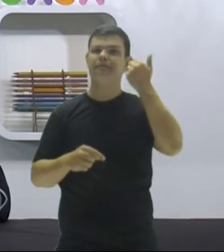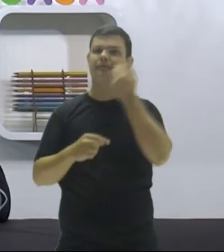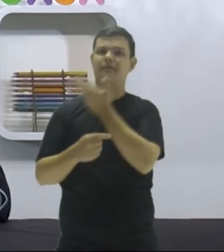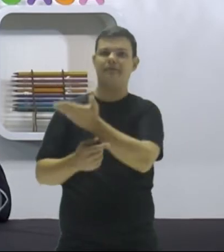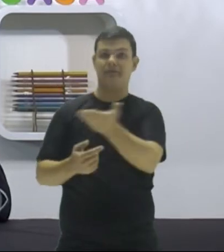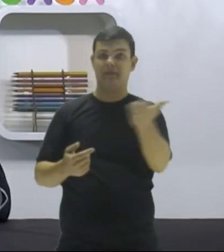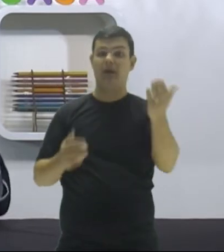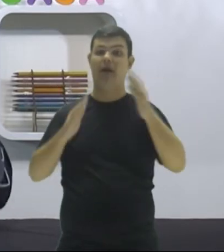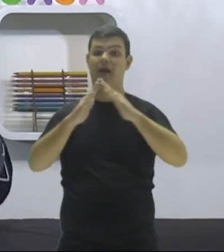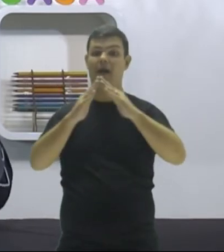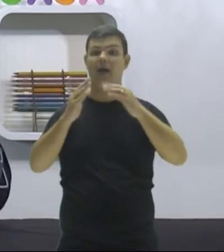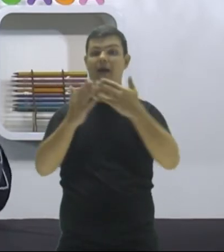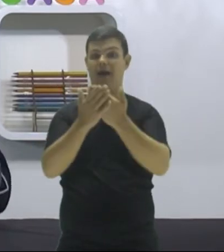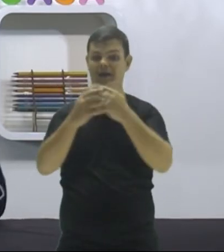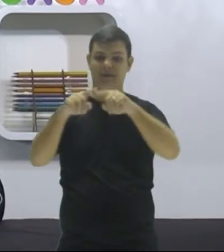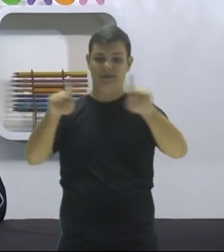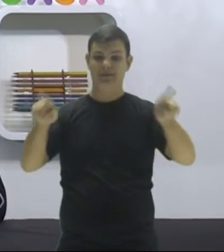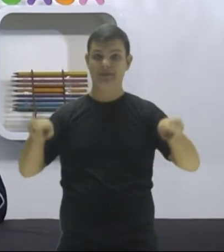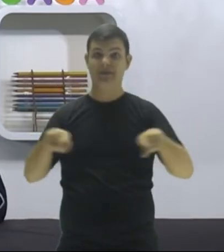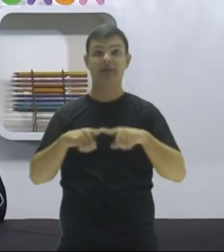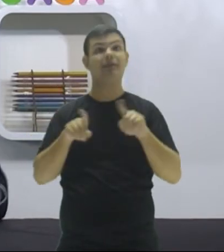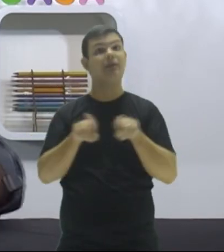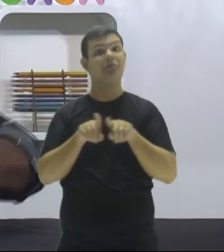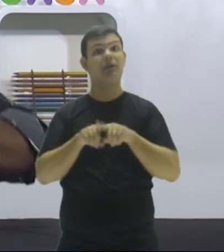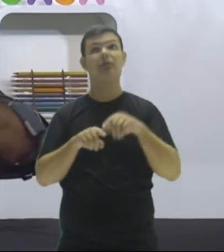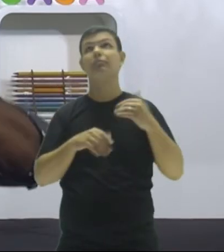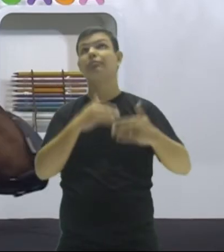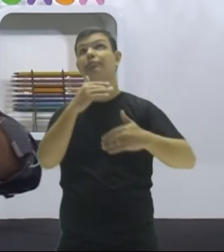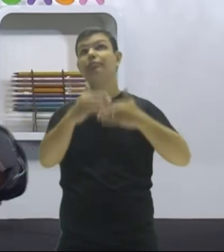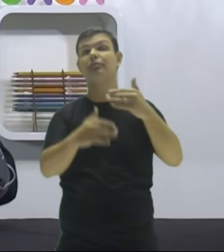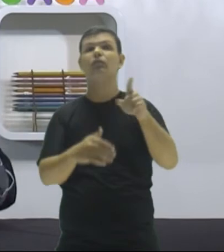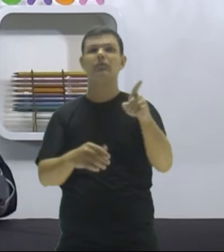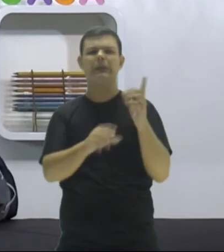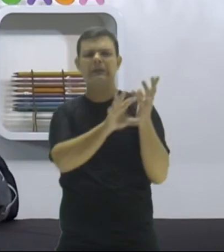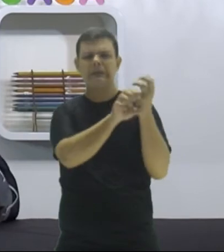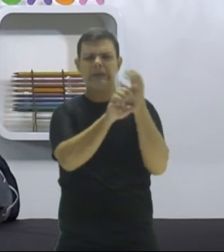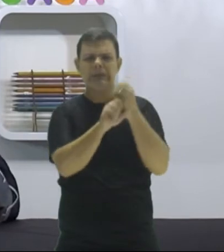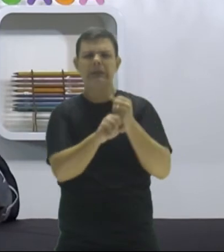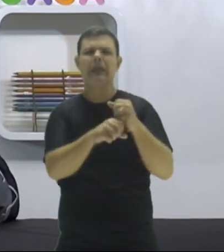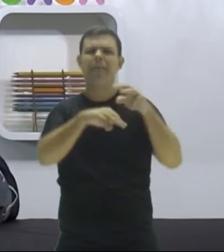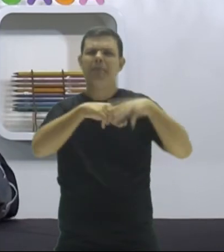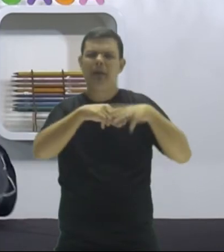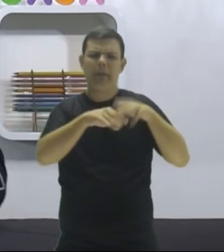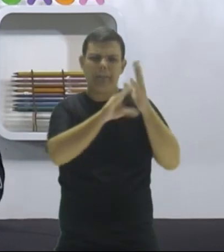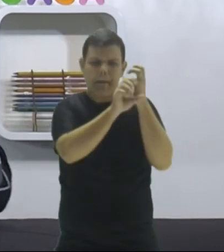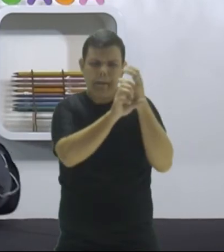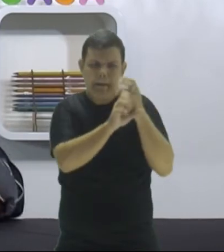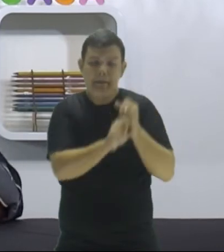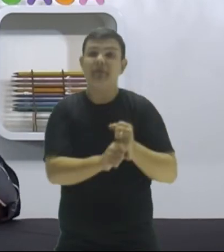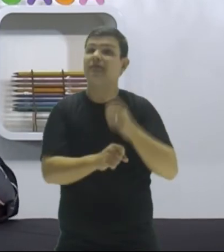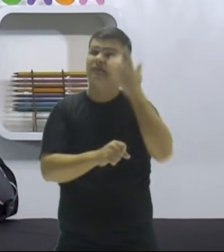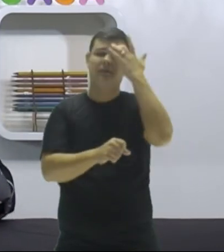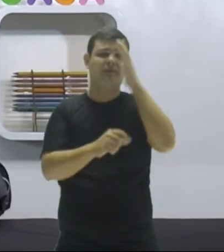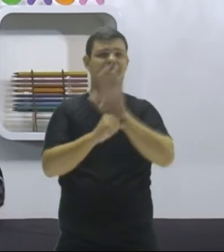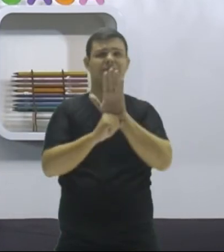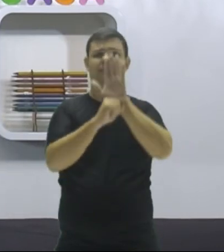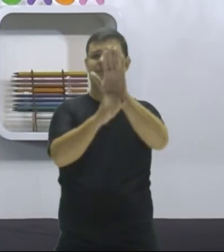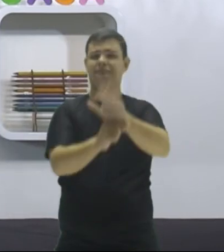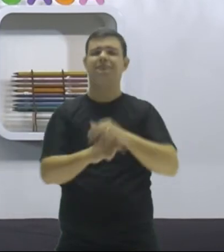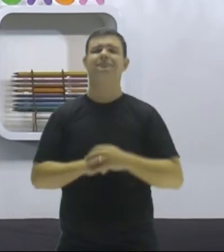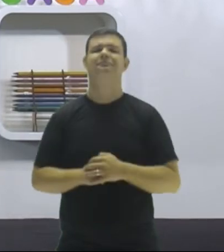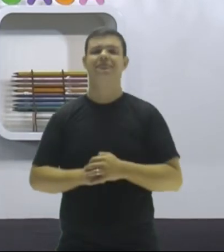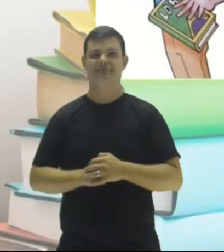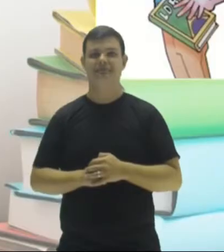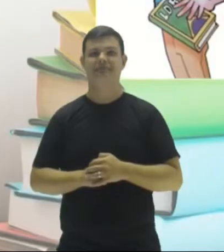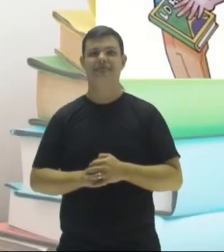a dia em sala de aula, vai facilitar o seu trabalho quando você fizer uma conta de matemática, galera. Preste atenção. Agora, vamos dar